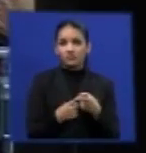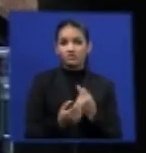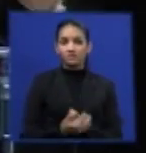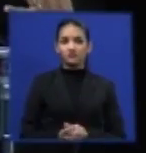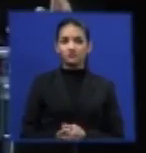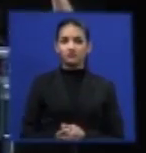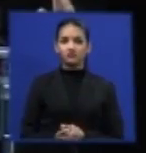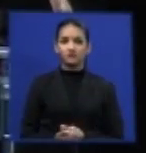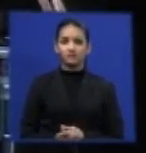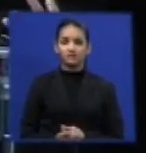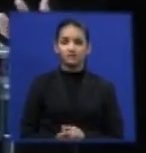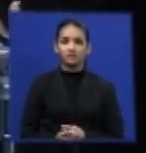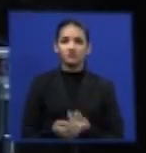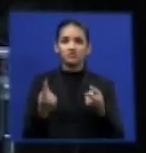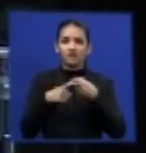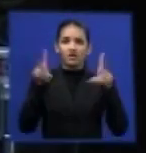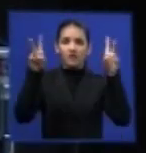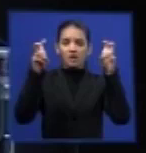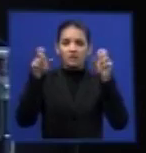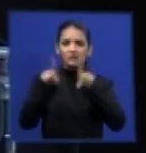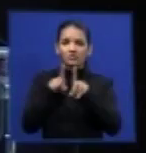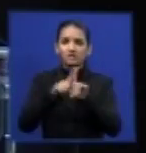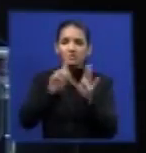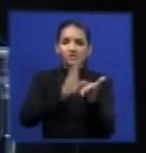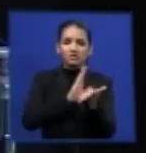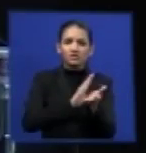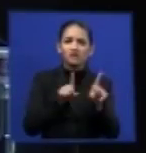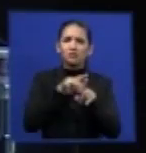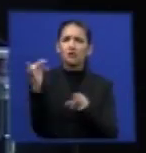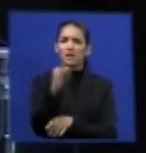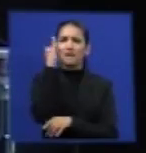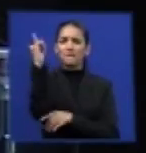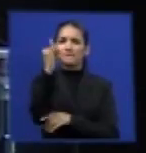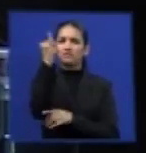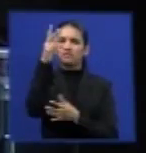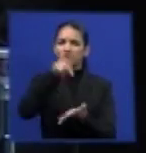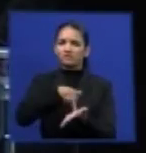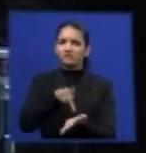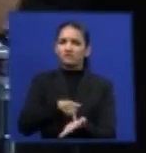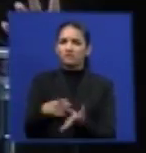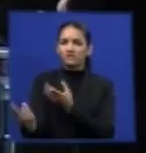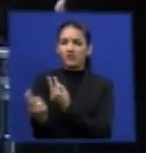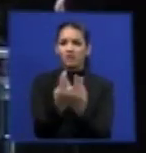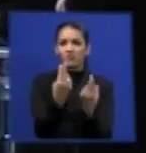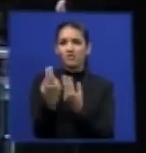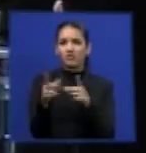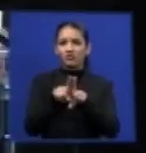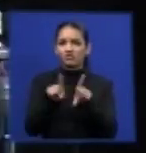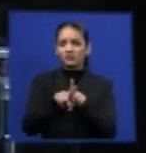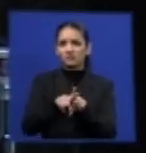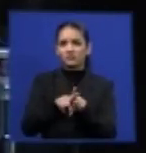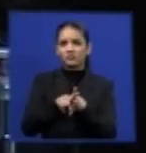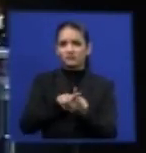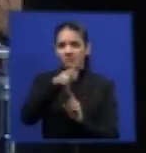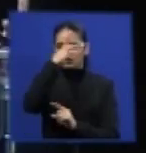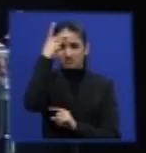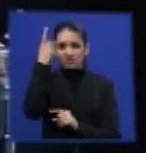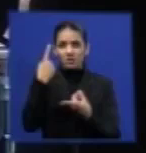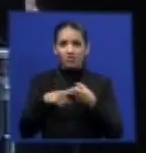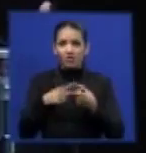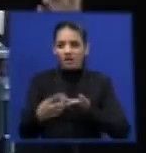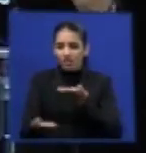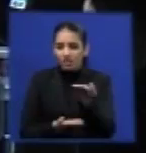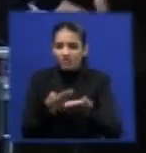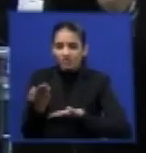Aí tem um assunto constitucional de tamanha relevância que é igual. Igual à isonomia. O tratamento de igual,